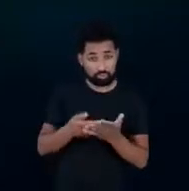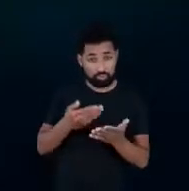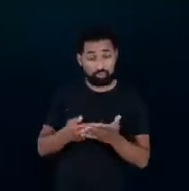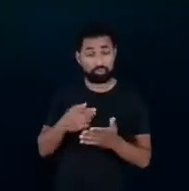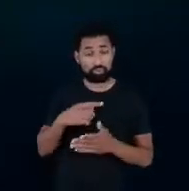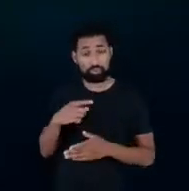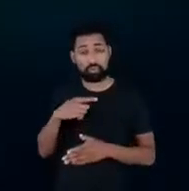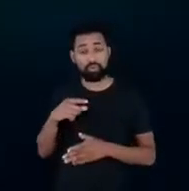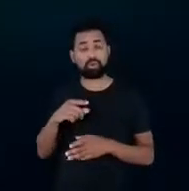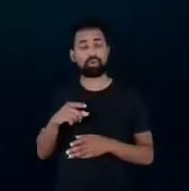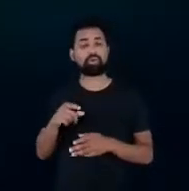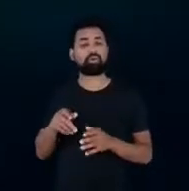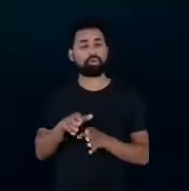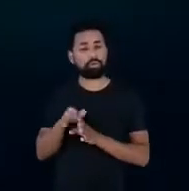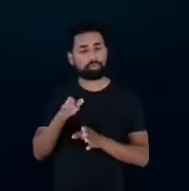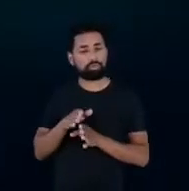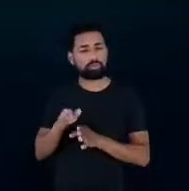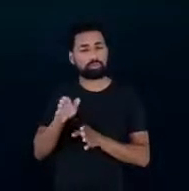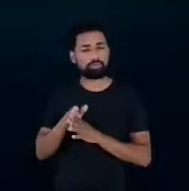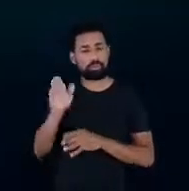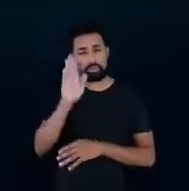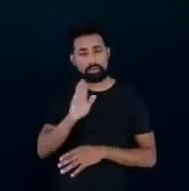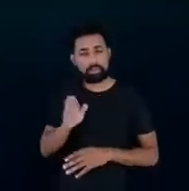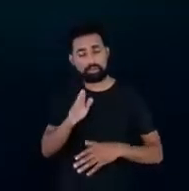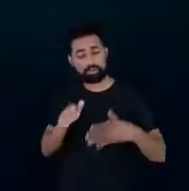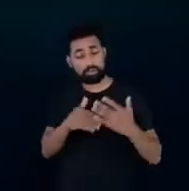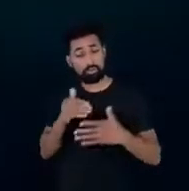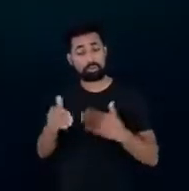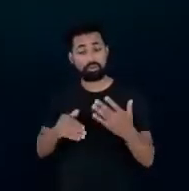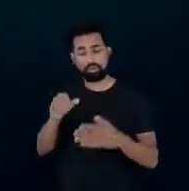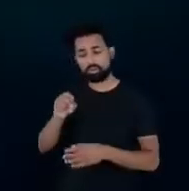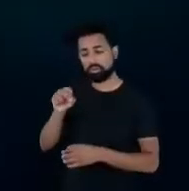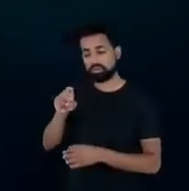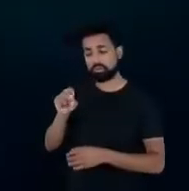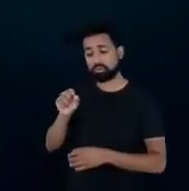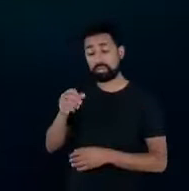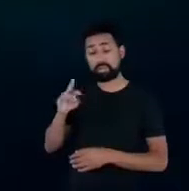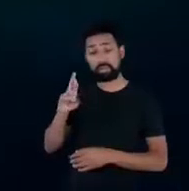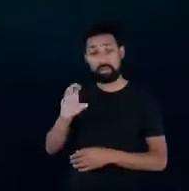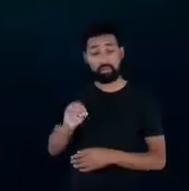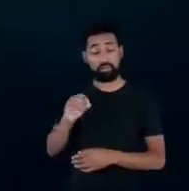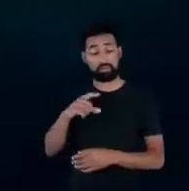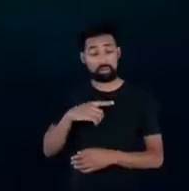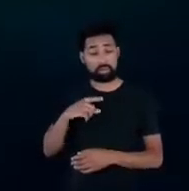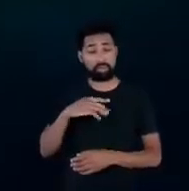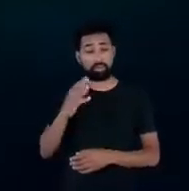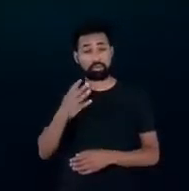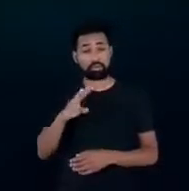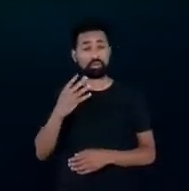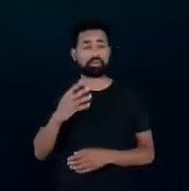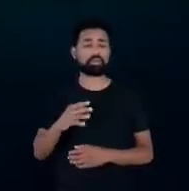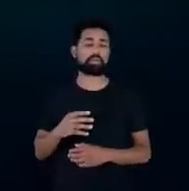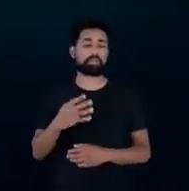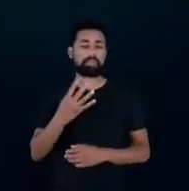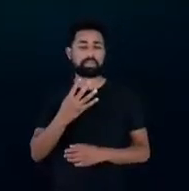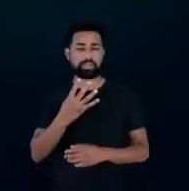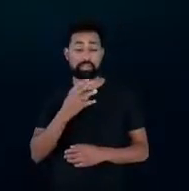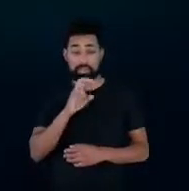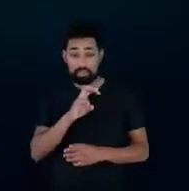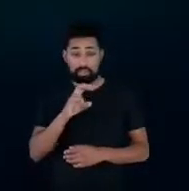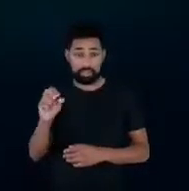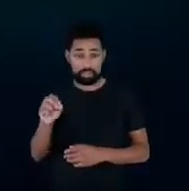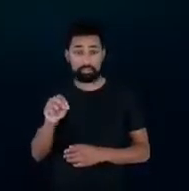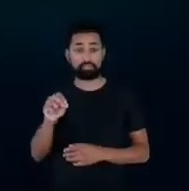é o Conselho Empresarial Brasileiro para Desenvolvimento Sustentável a gente tem na indústria cerca de 500 mil unidades com potencial de